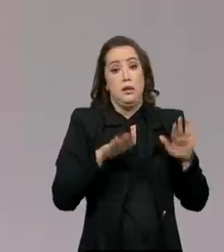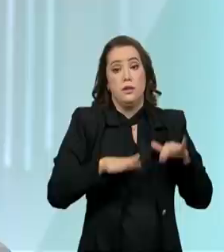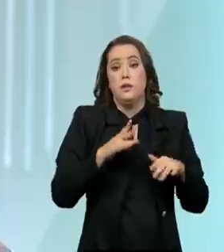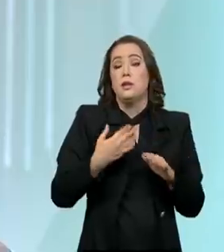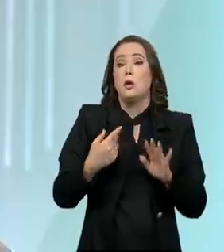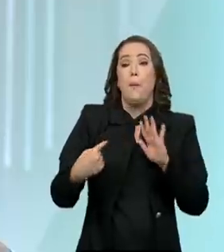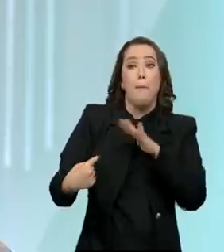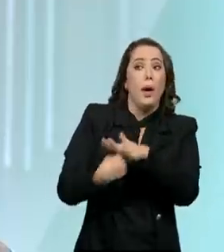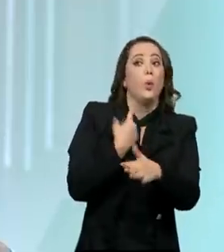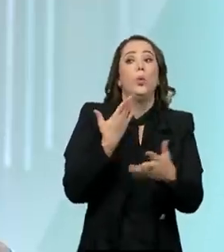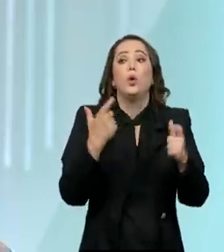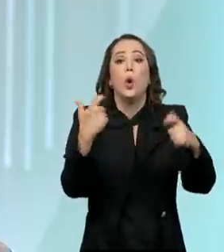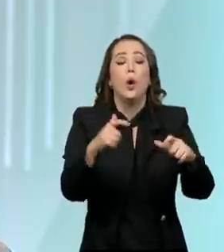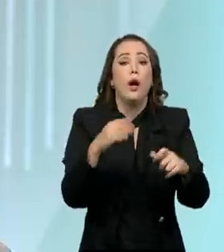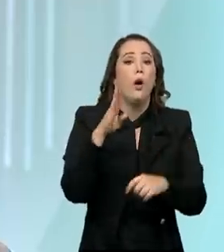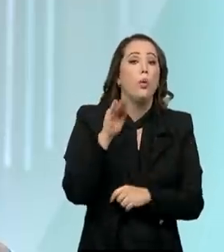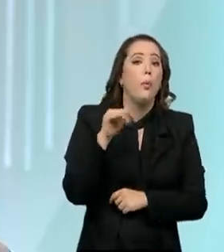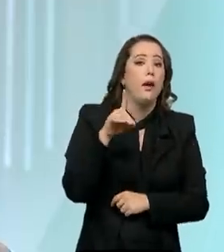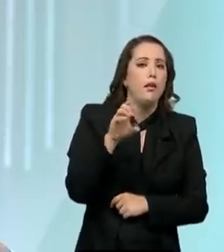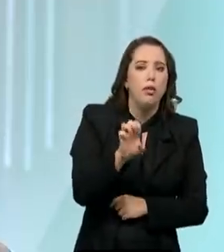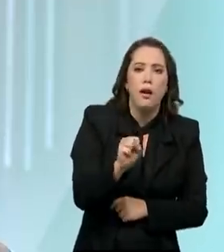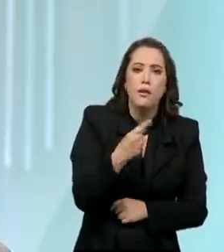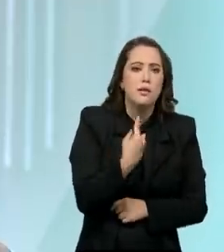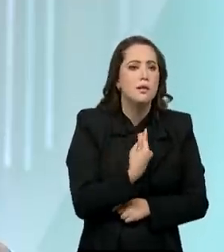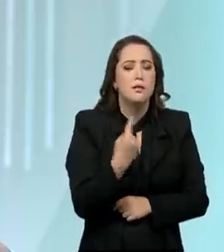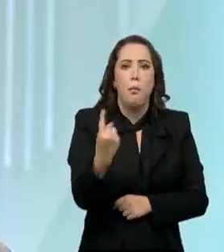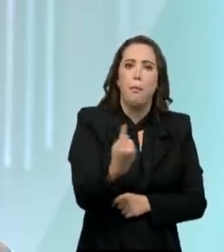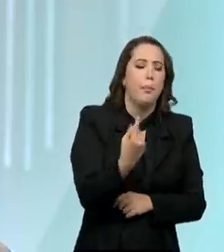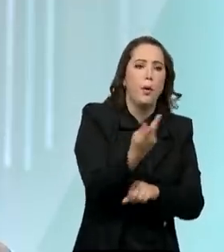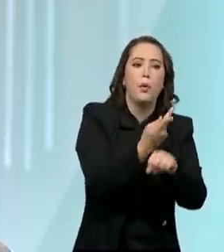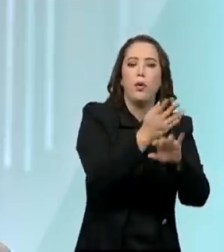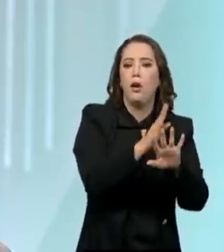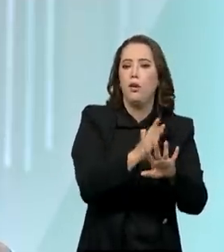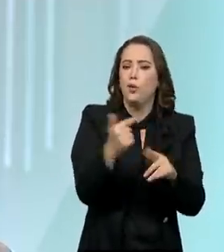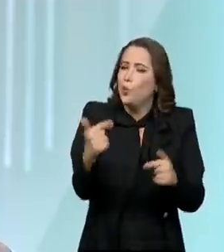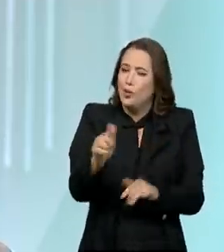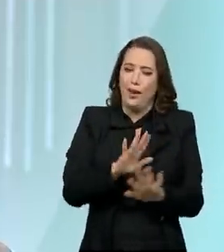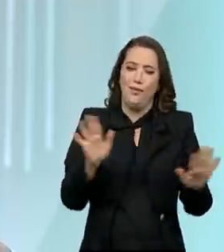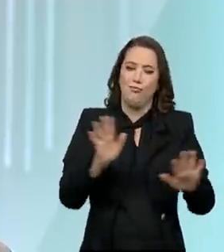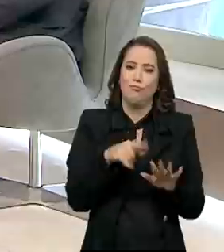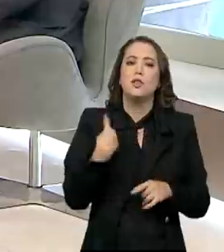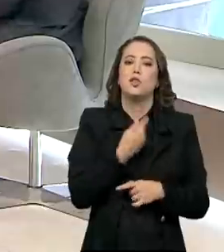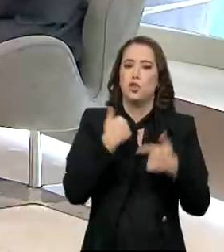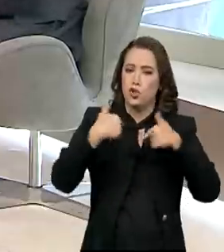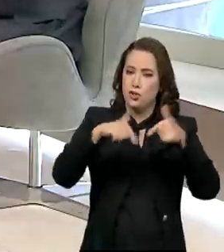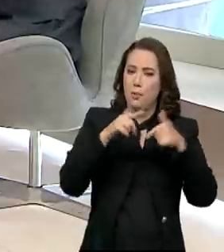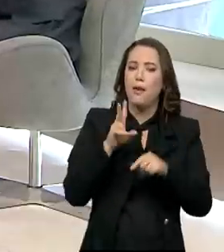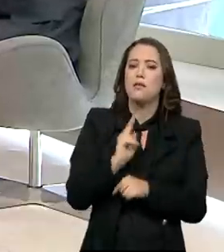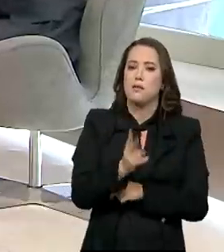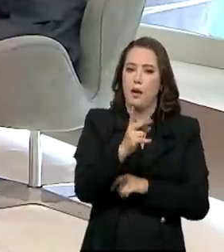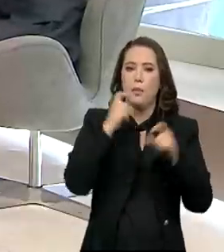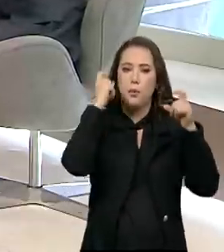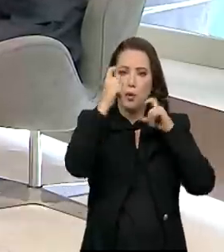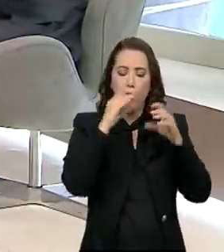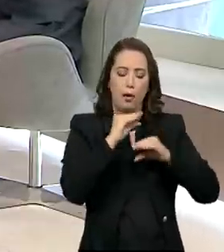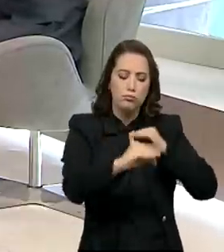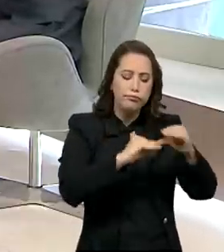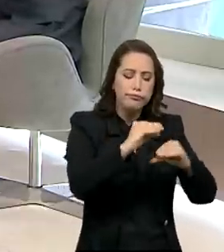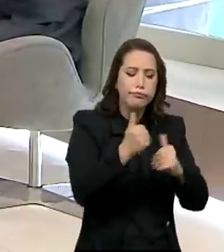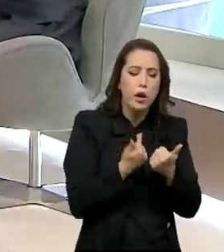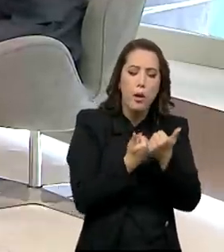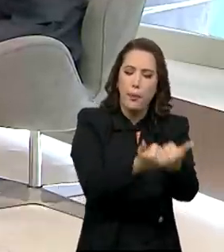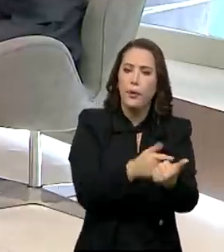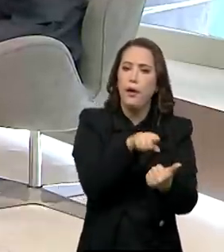agência do BNDES, onde eu vou? Não tem. Mas tenha certeza que a gente trabalha dia e noite pensando nos nossos empresários. Agora, nessa gestão do senhor, a frente do